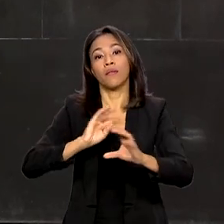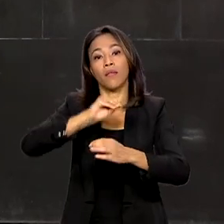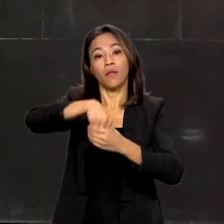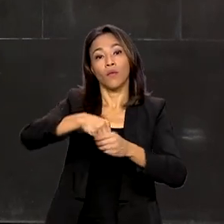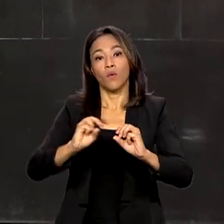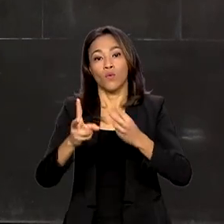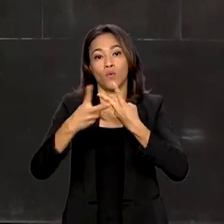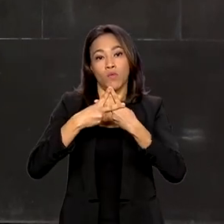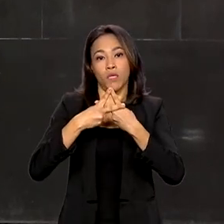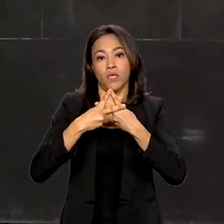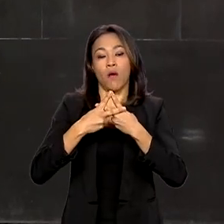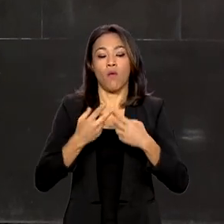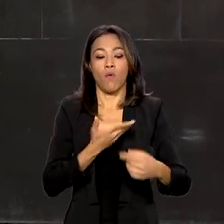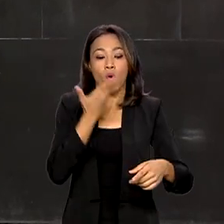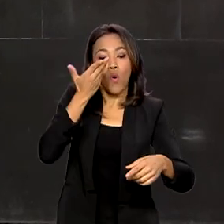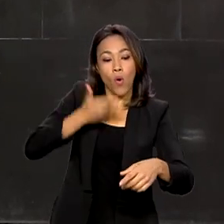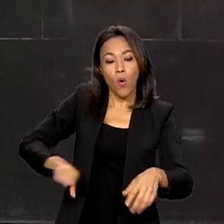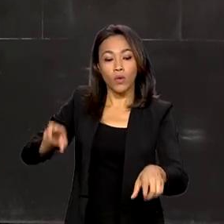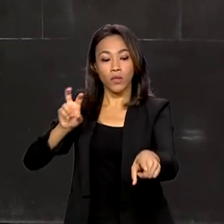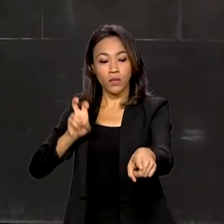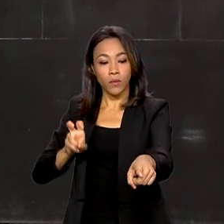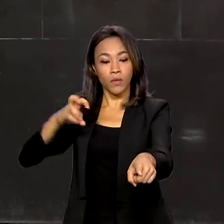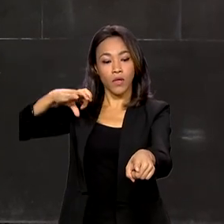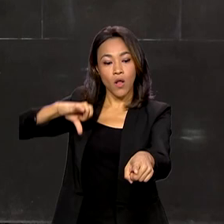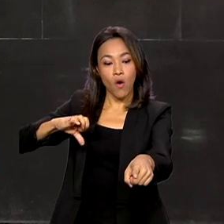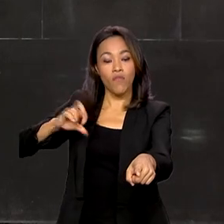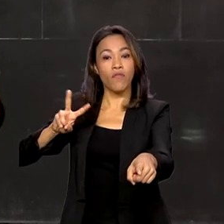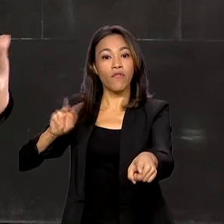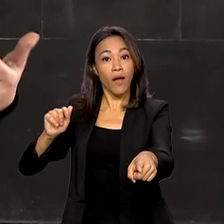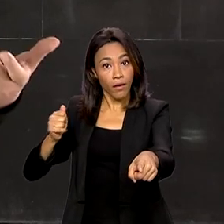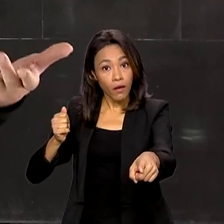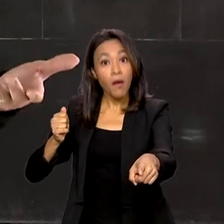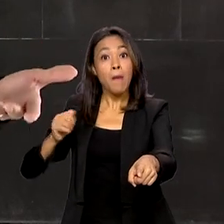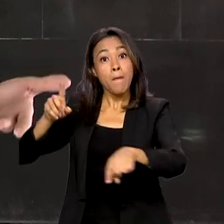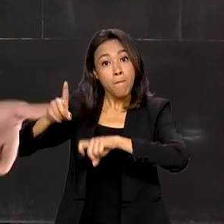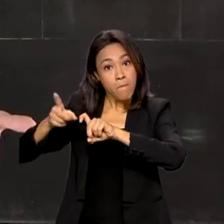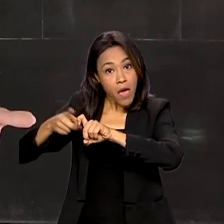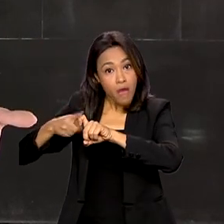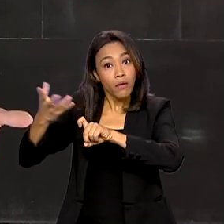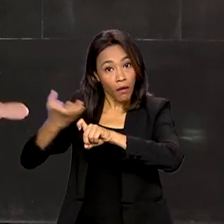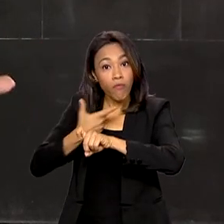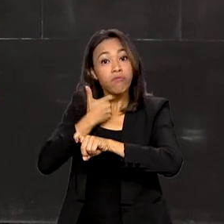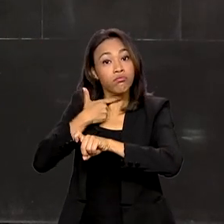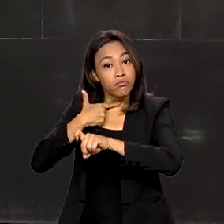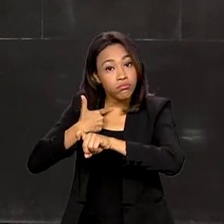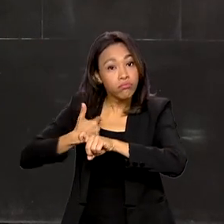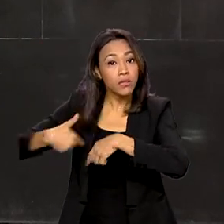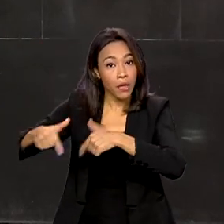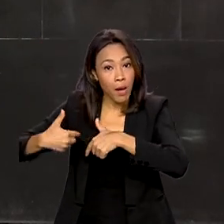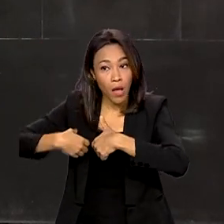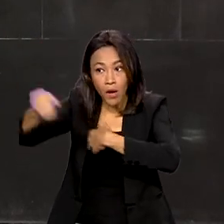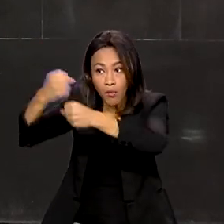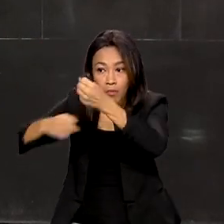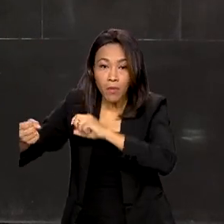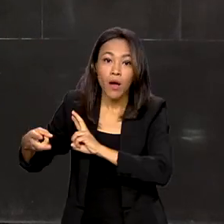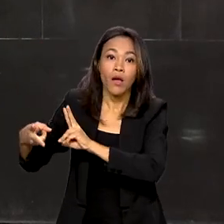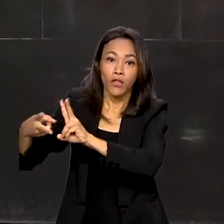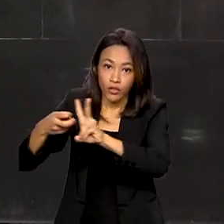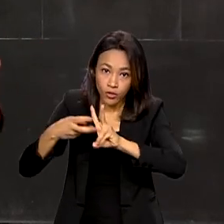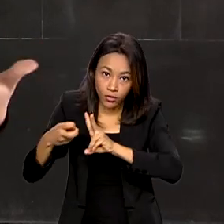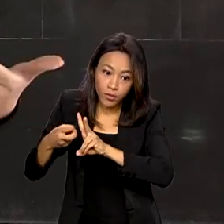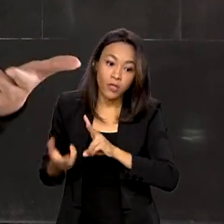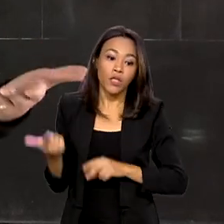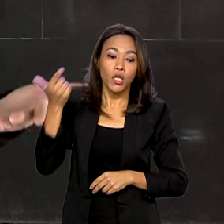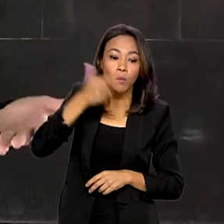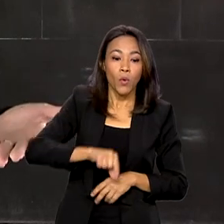Outras 59 vagas serão voltadas para médicos que queiram atuar em territórios indígenas. E uma equipe interministerial,